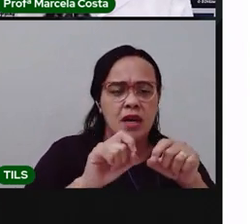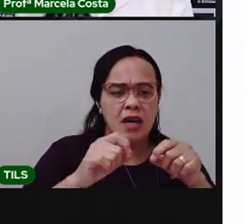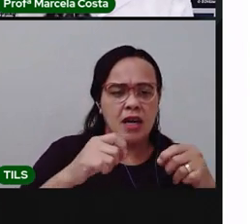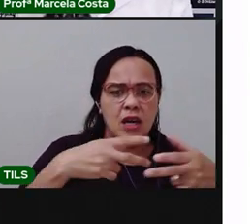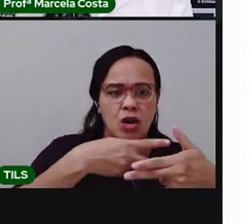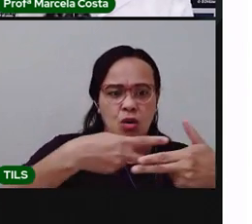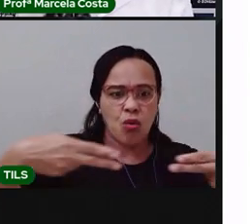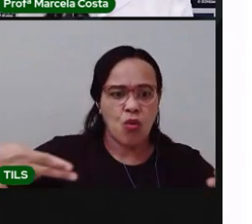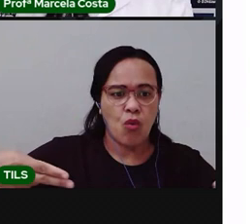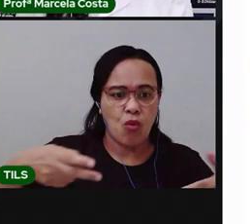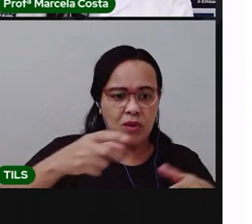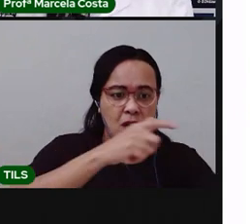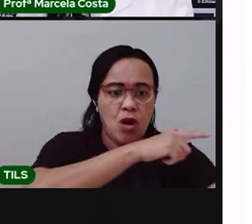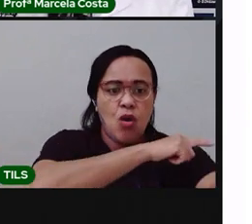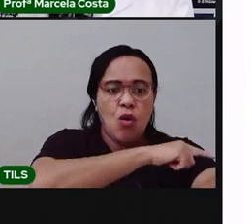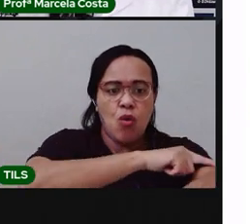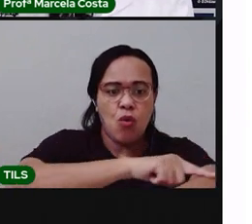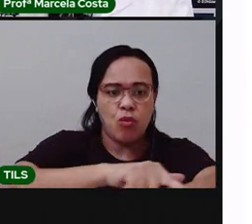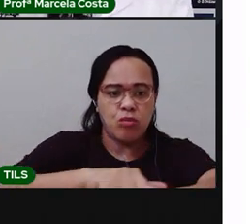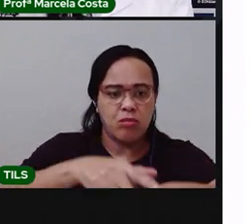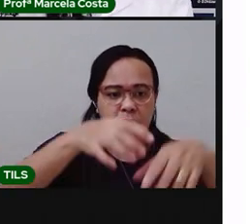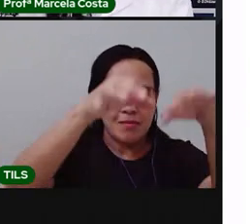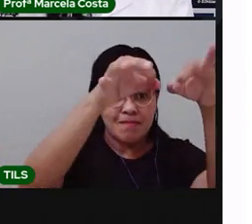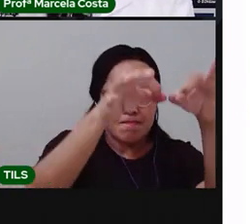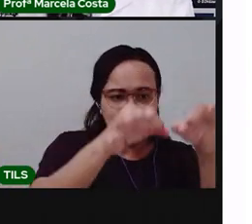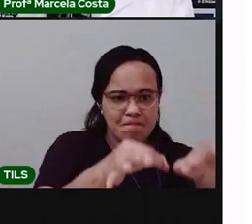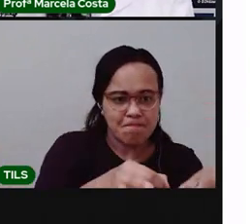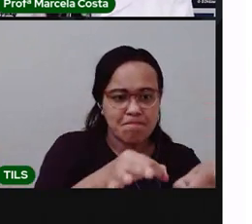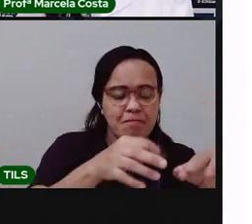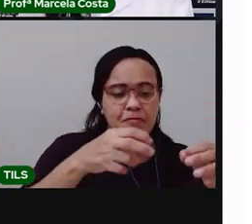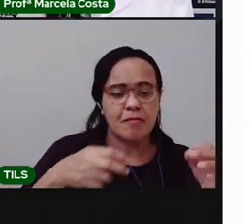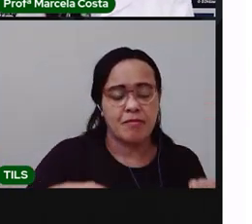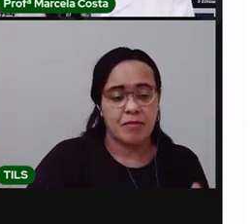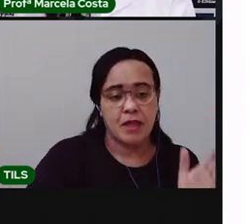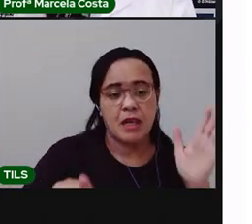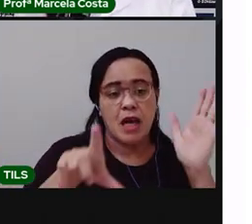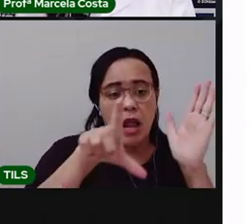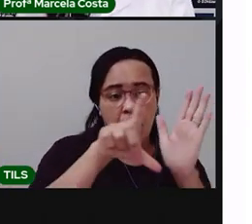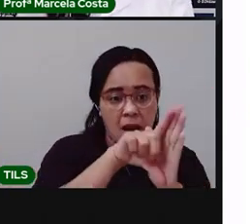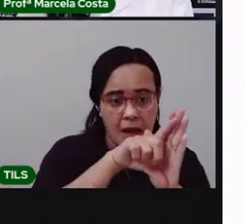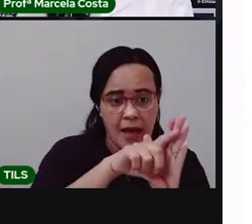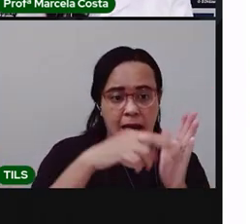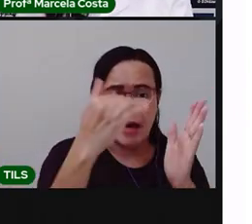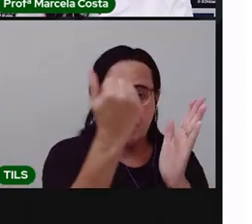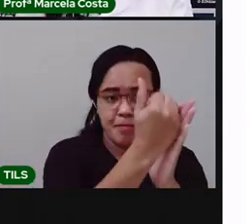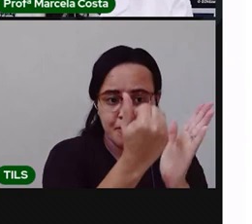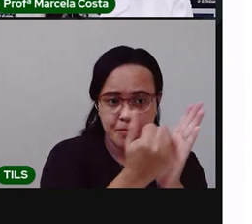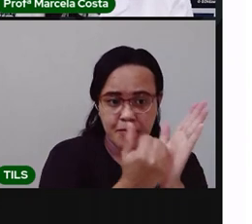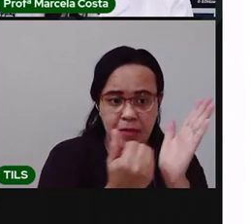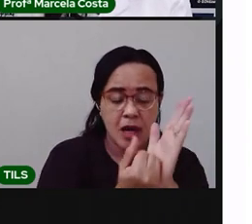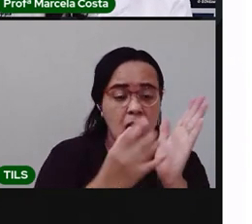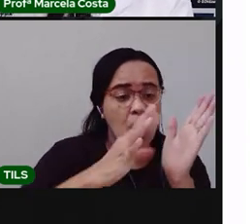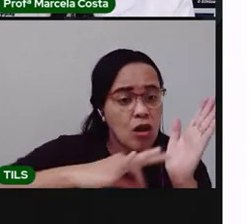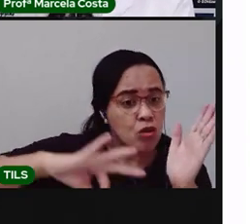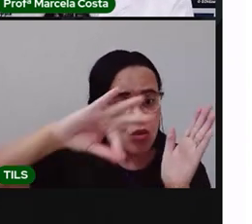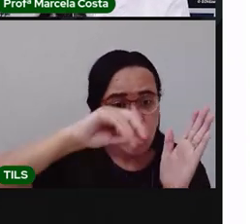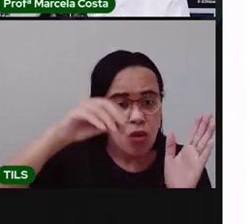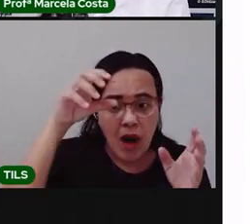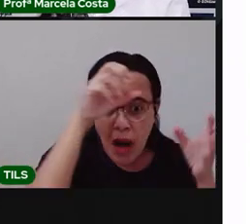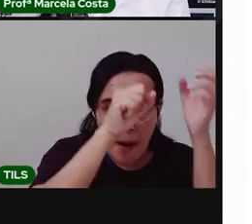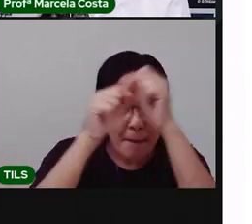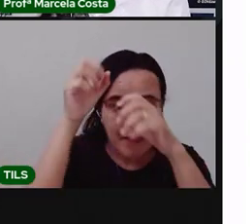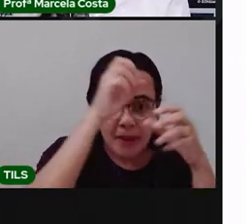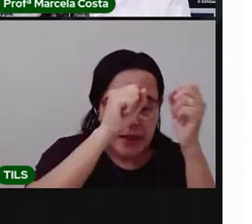na verdade, normas, princípios, maneiras que a gente aprende para se comportar em